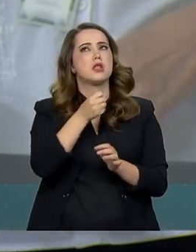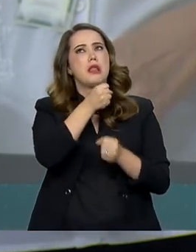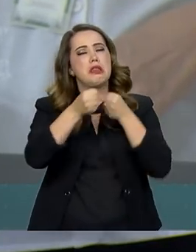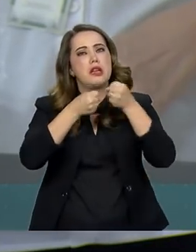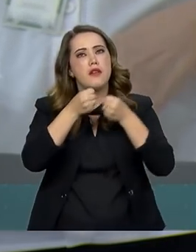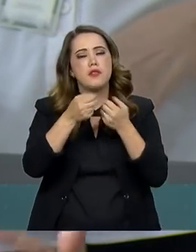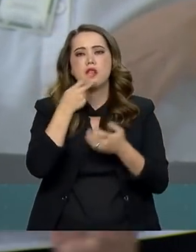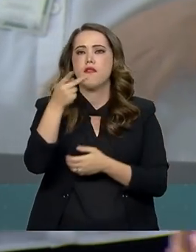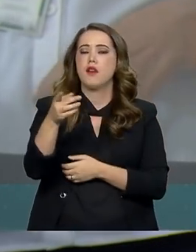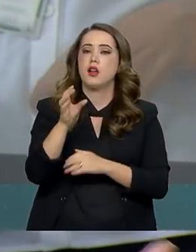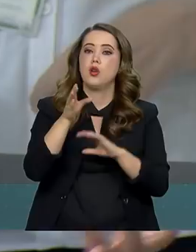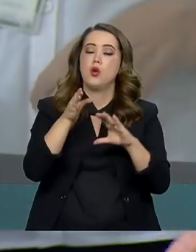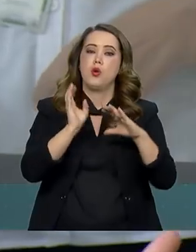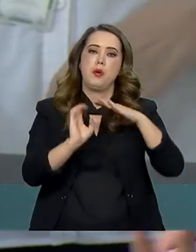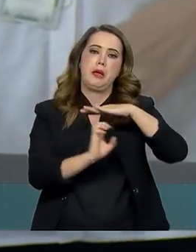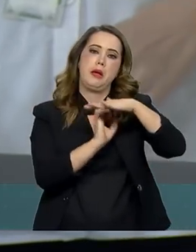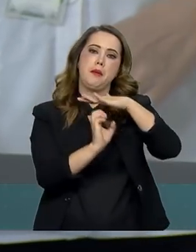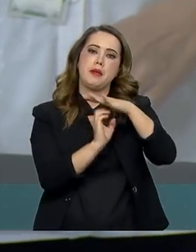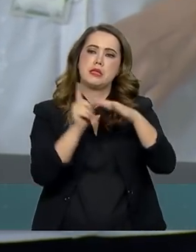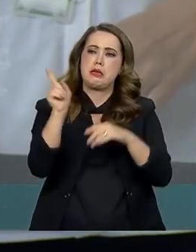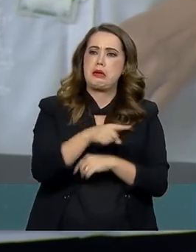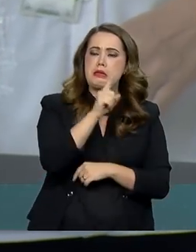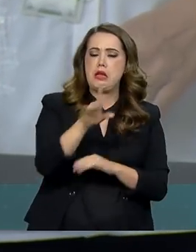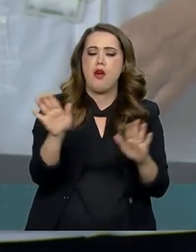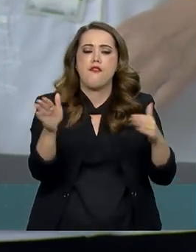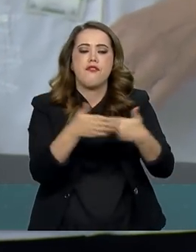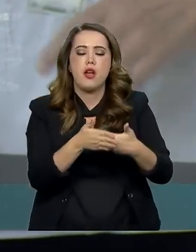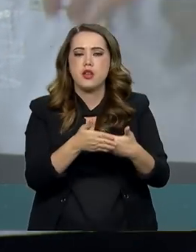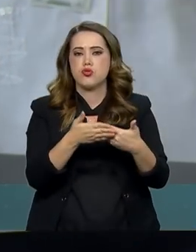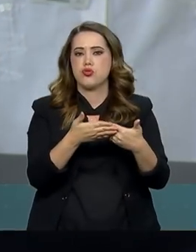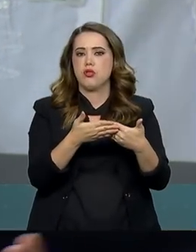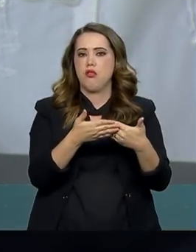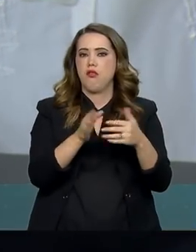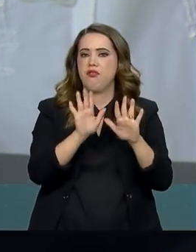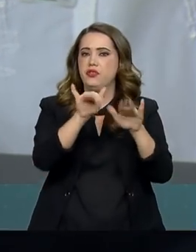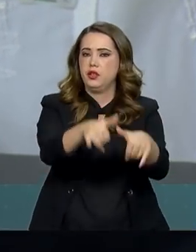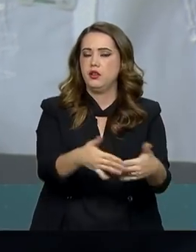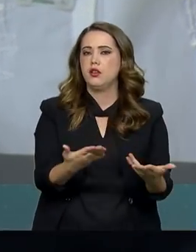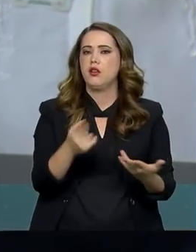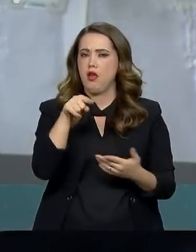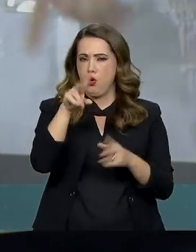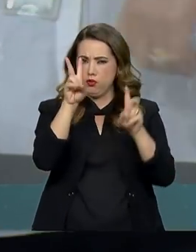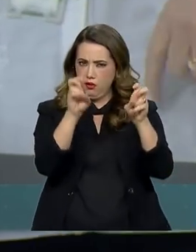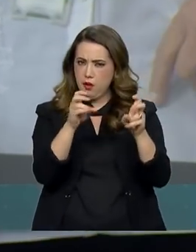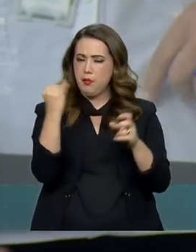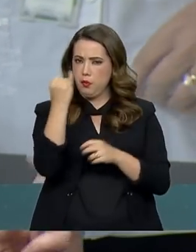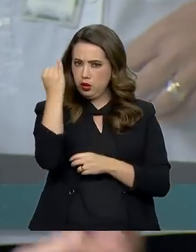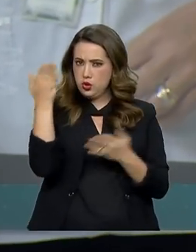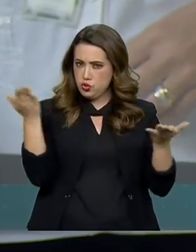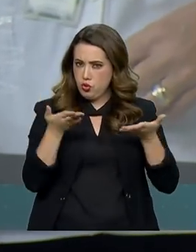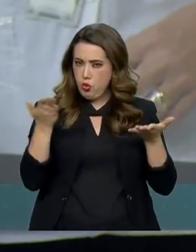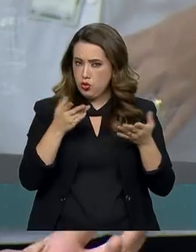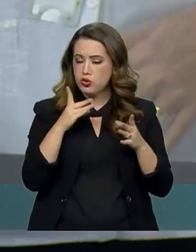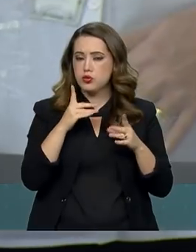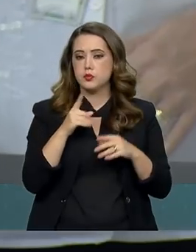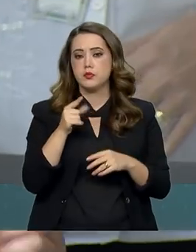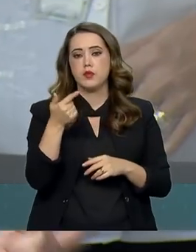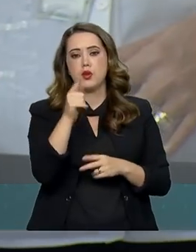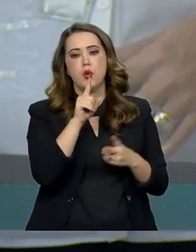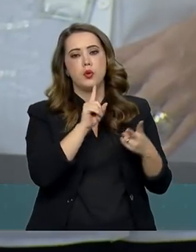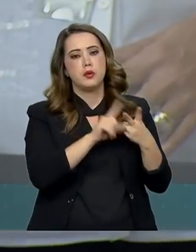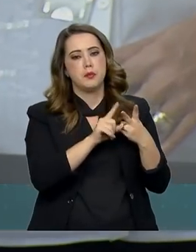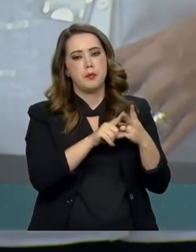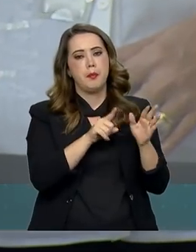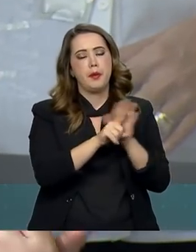seria extinta e que o tema estaria com Salim Matar. Queria saber se esse é um dos temas. Tem outra pergunta.